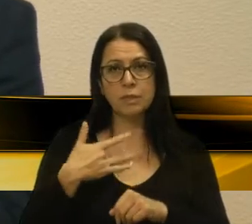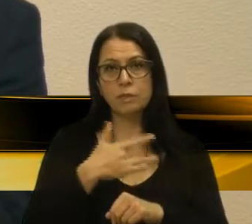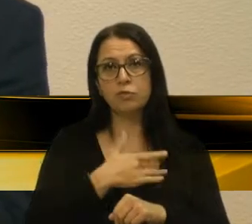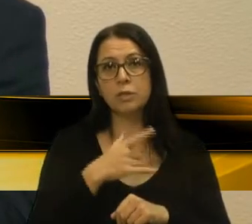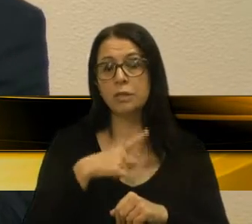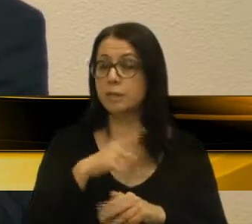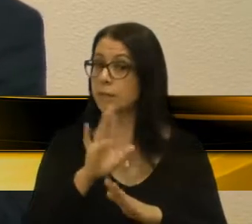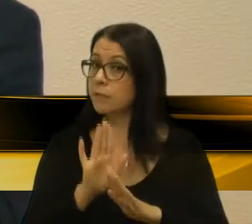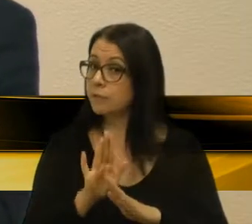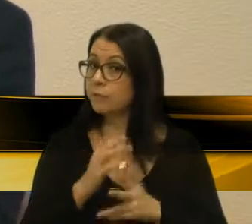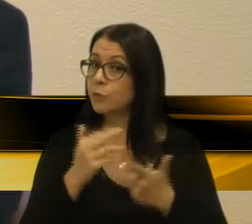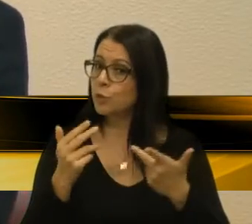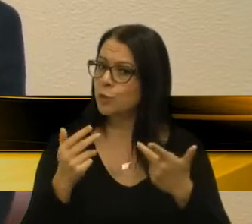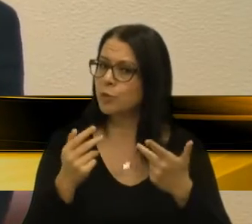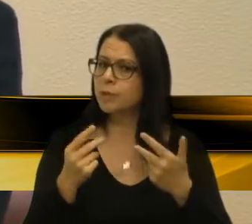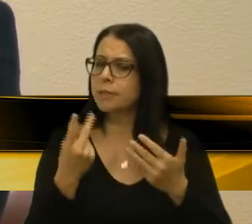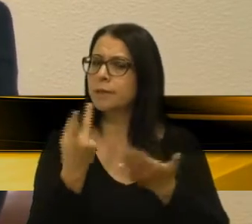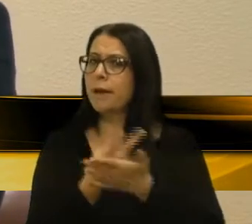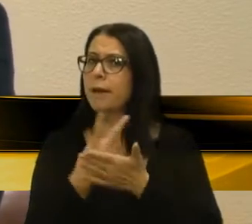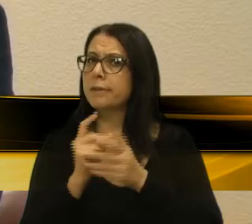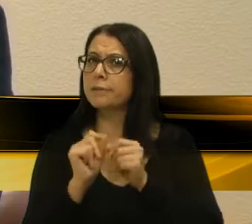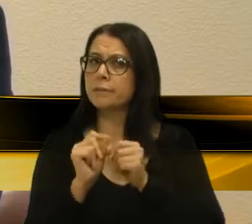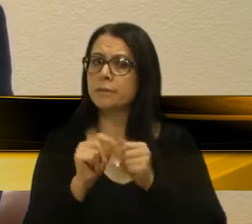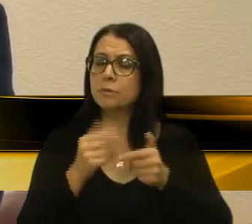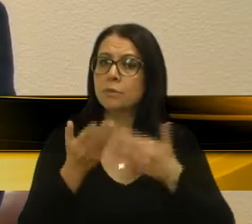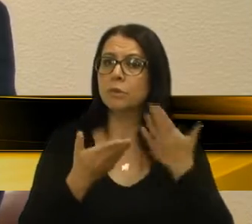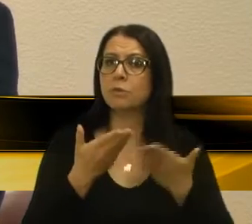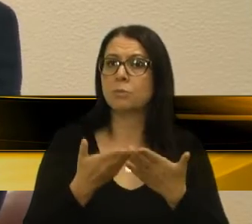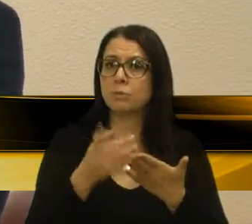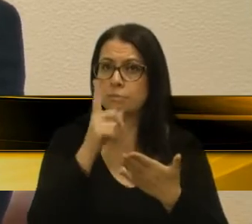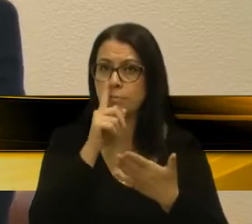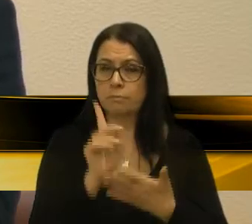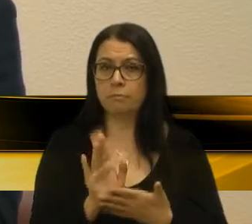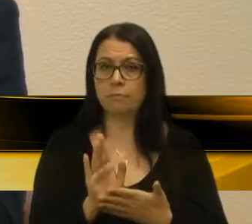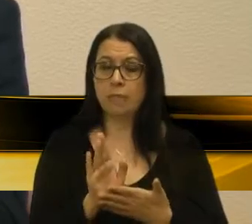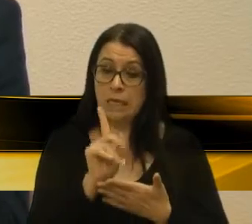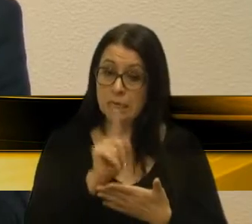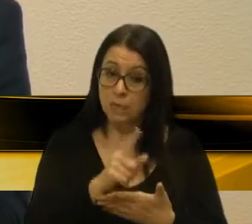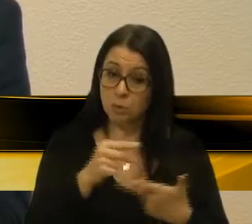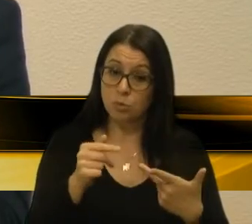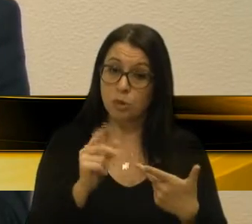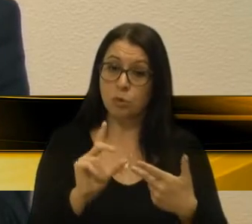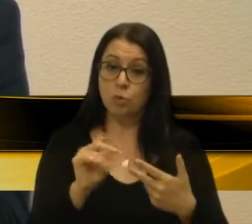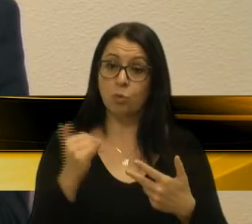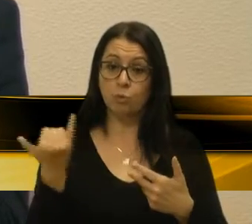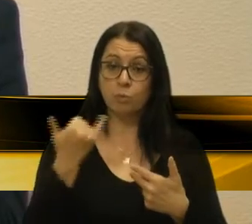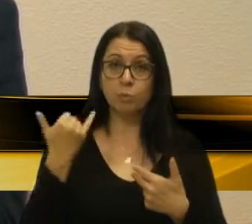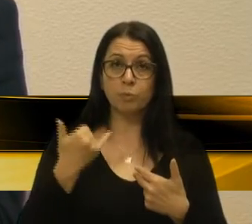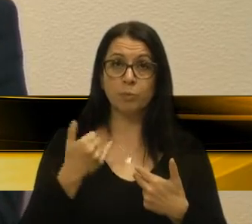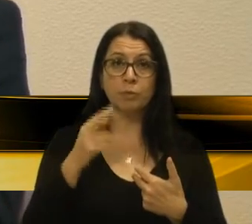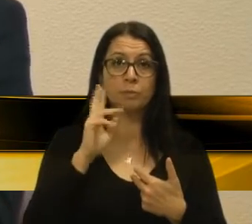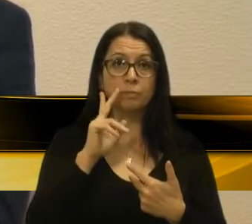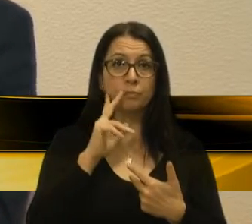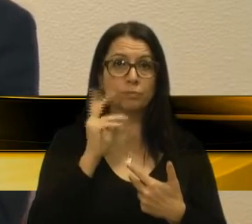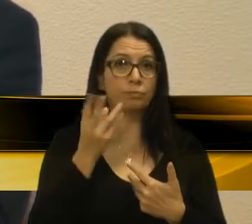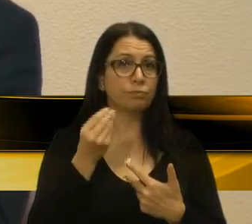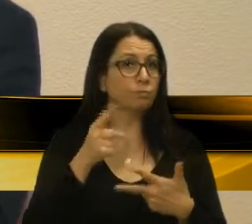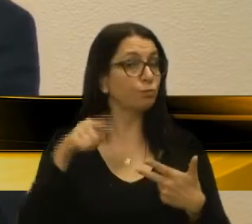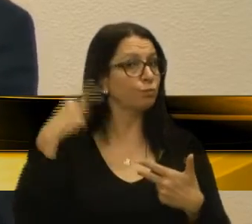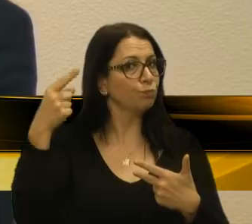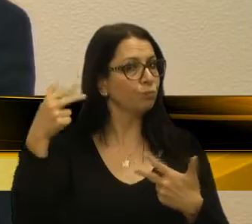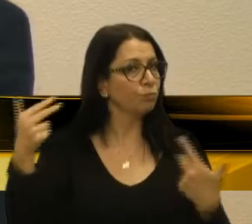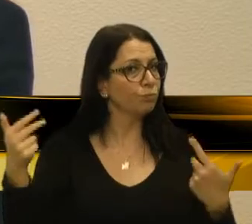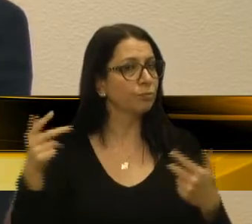houve aí uma certa negligência no atendimento. Bom, esses são casos que vieram até nós, vereador Renato Oliveira? Muitos outros